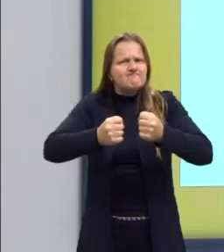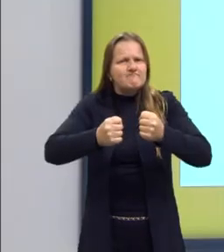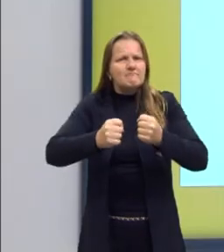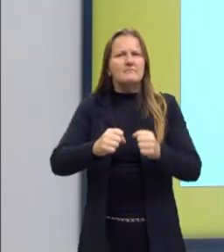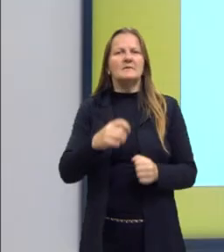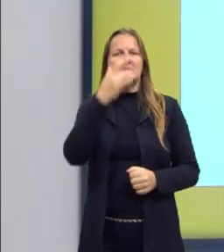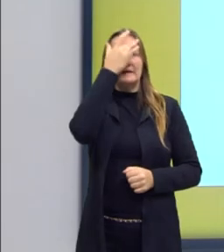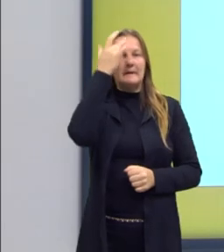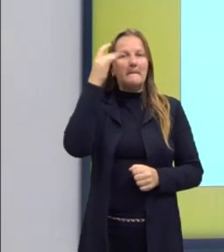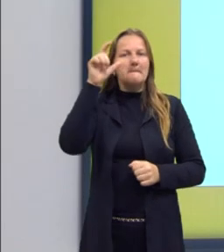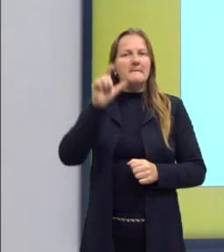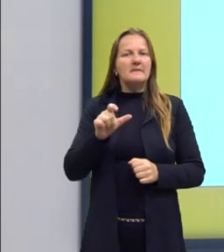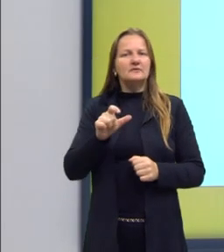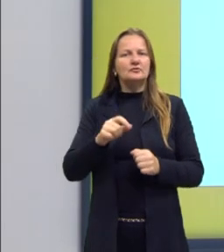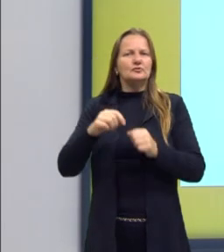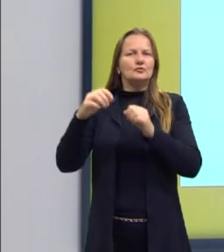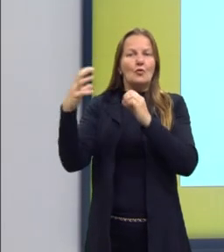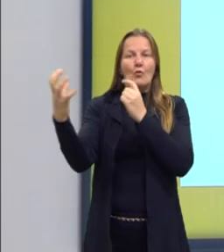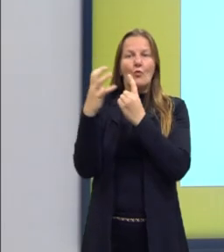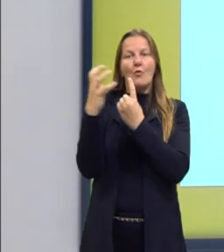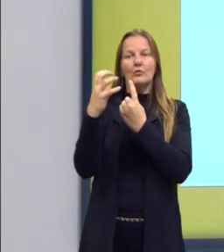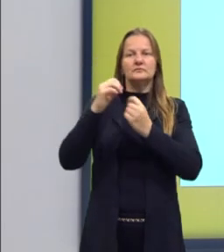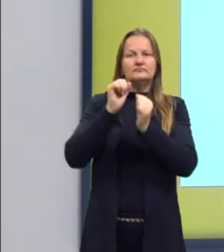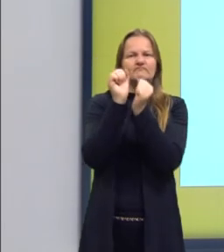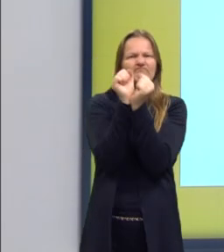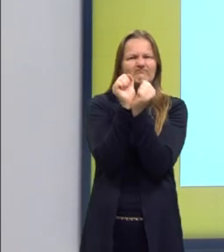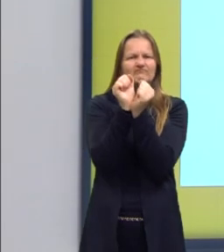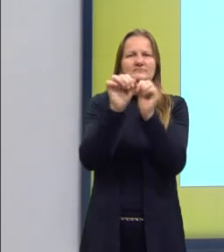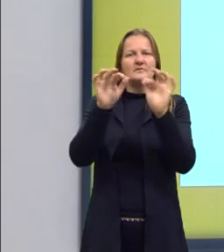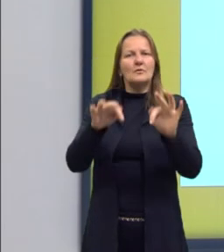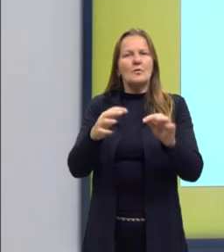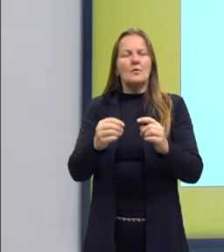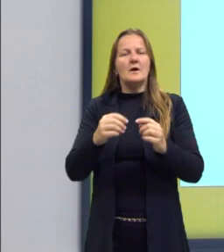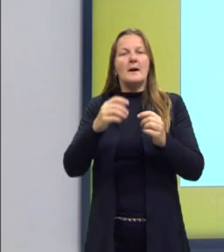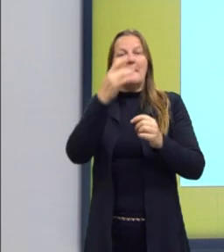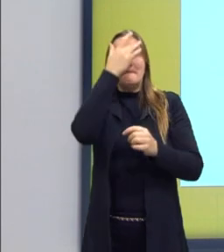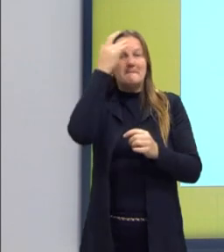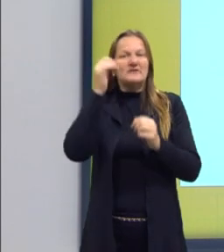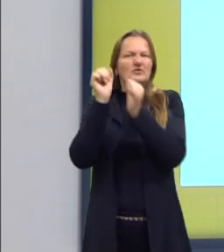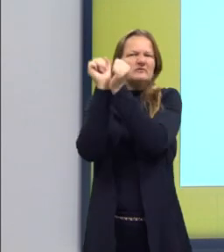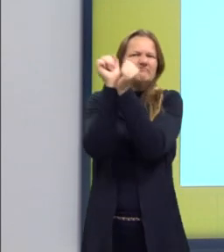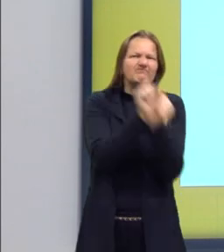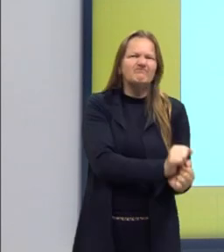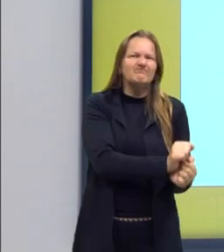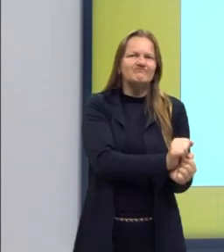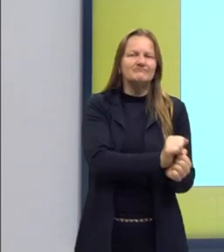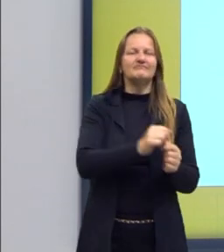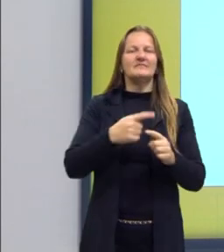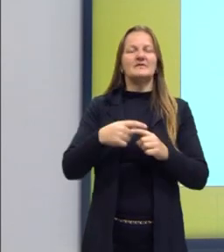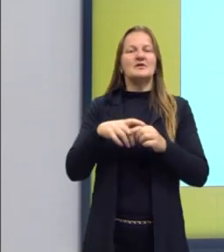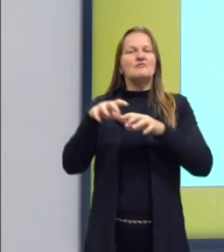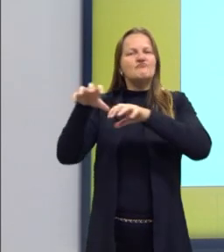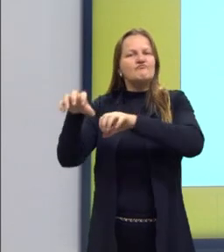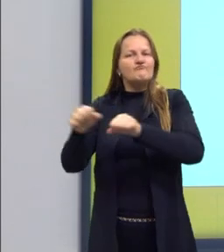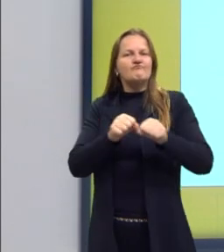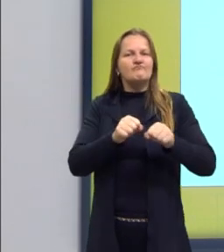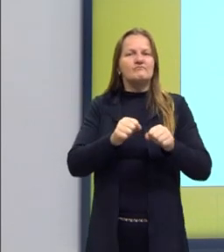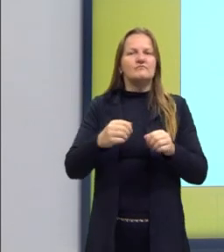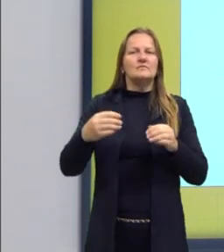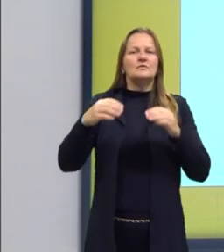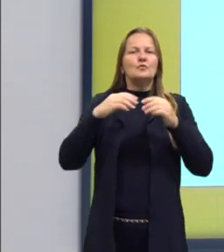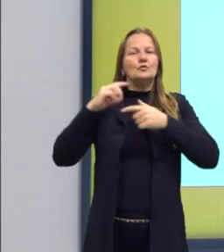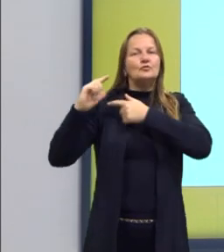contra a escravidão. Lembrar, então, que essas pessoas que foram escravizadas, que foram trazidas para cá à força e os seus